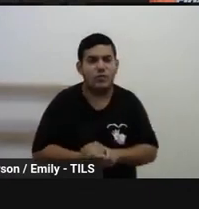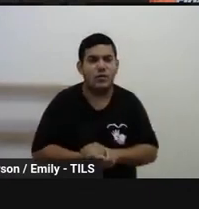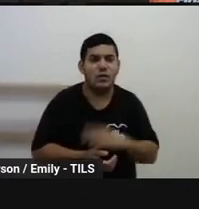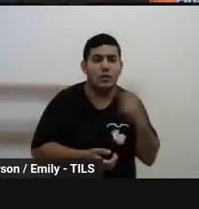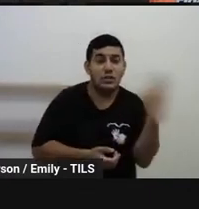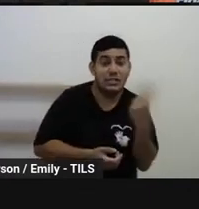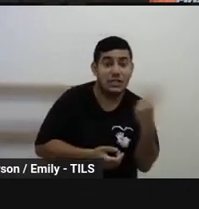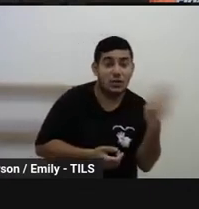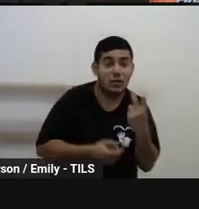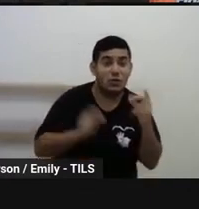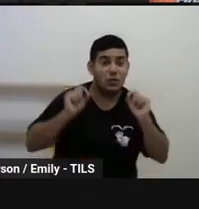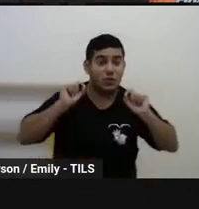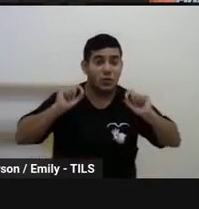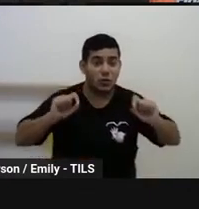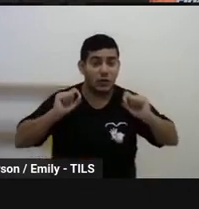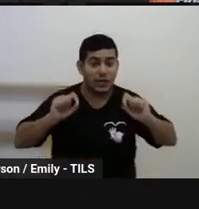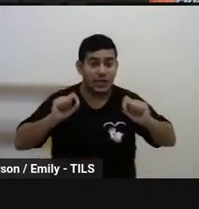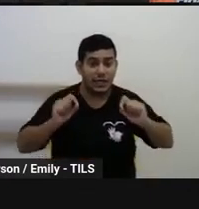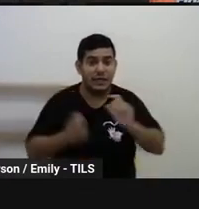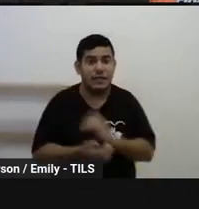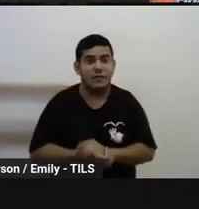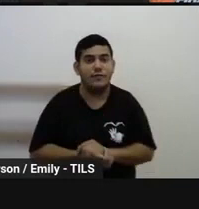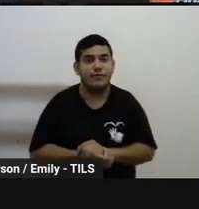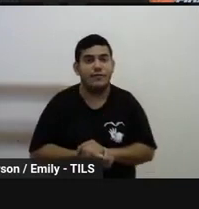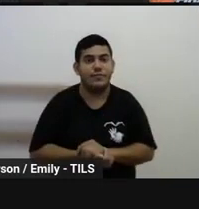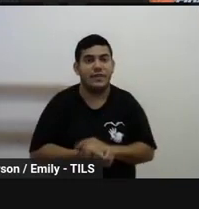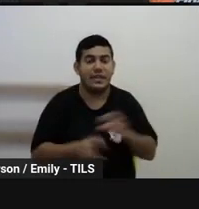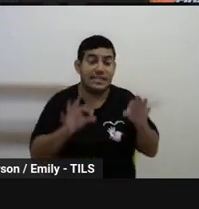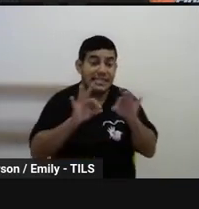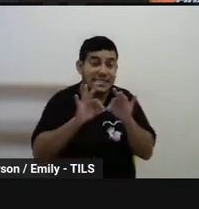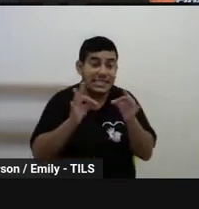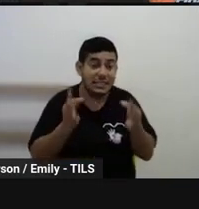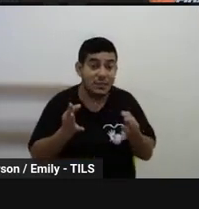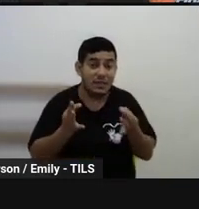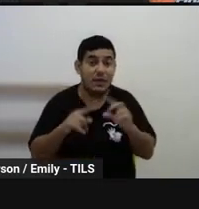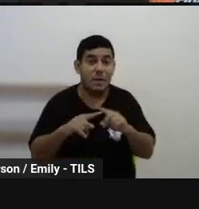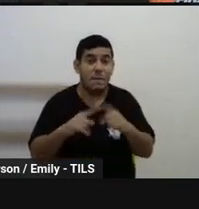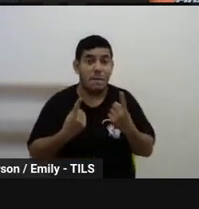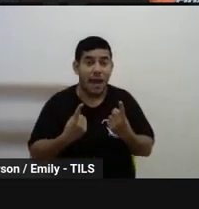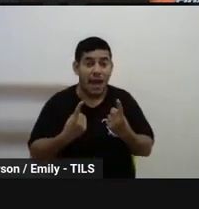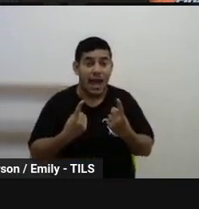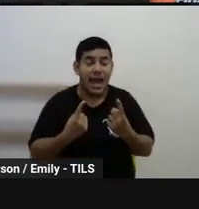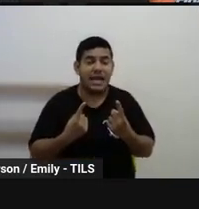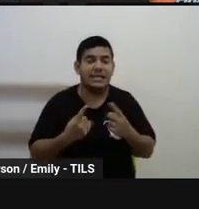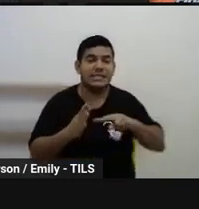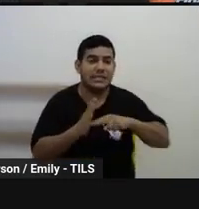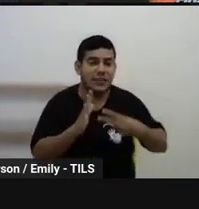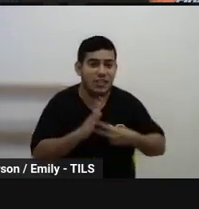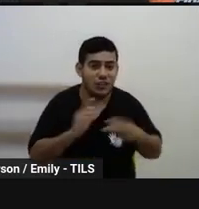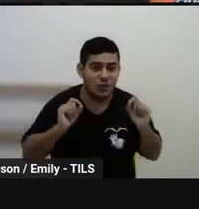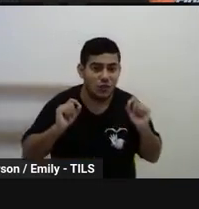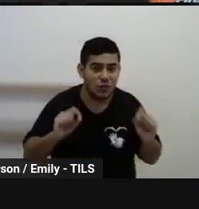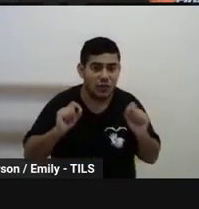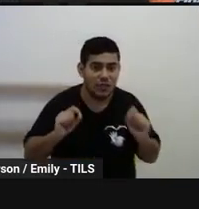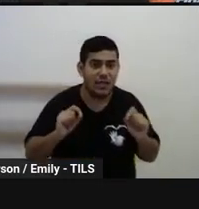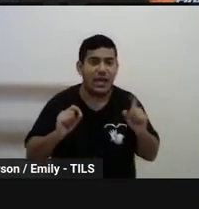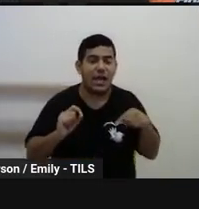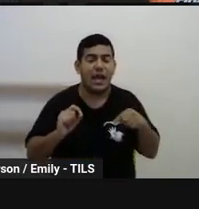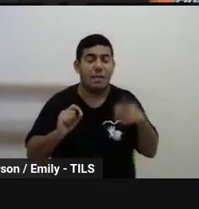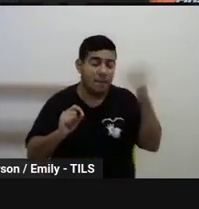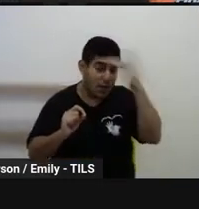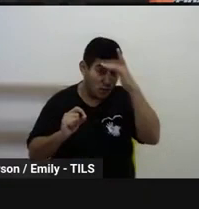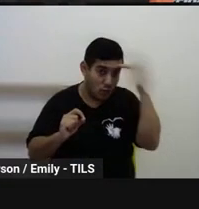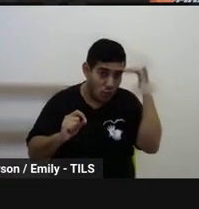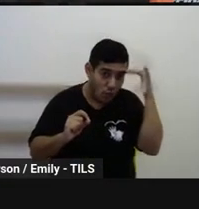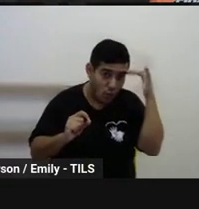ponto, que é algo que é bem simples, mas que é bastante significativo para quem está chegando,